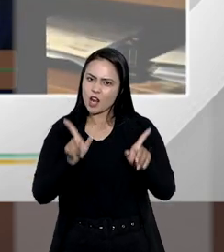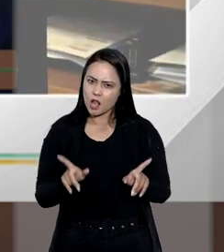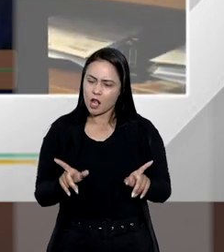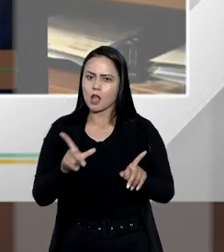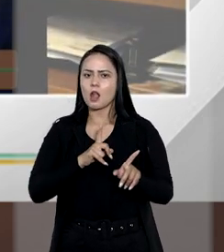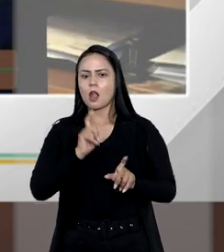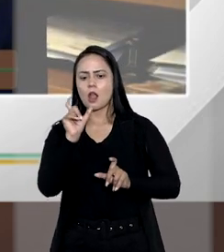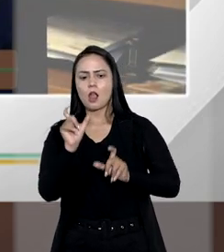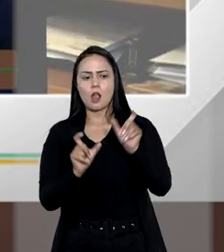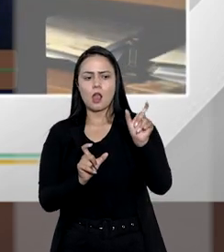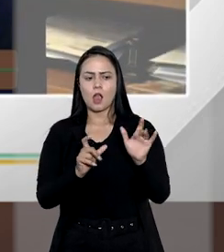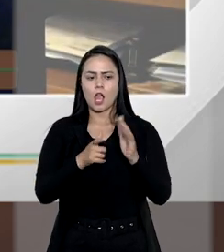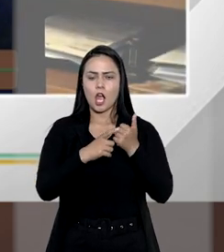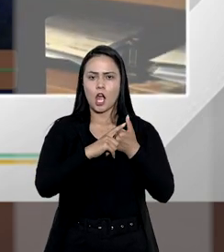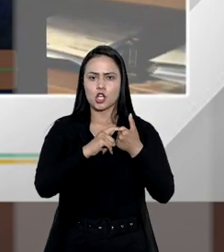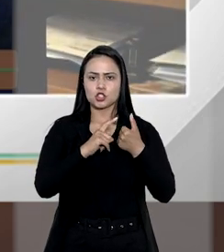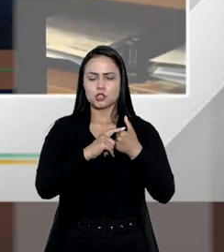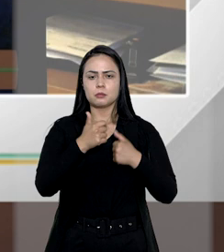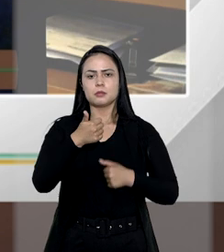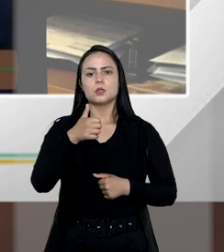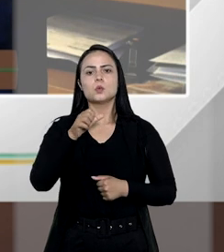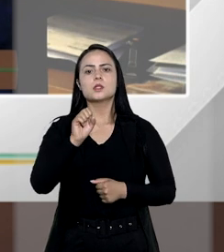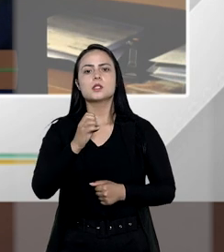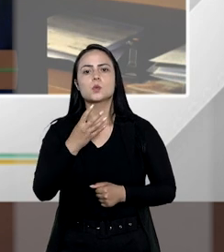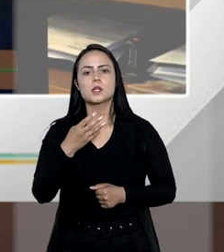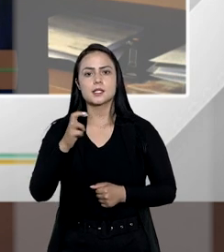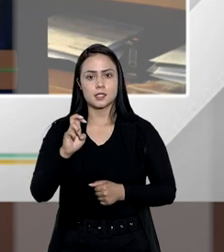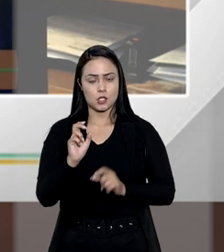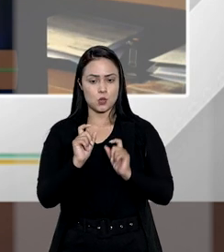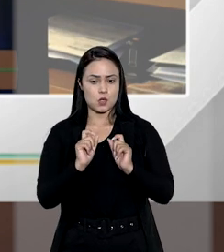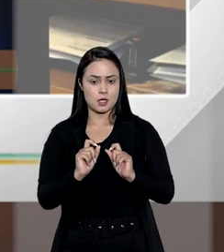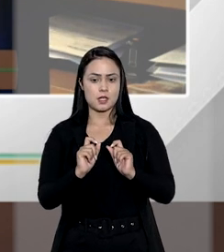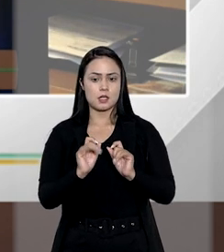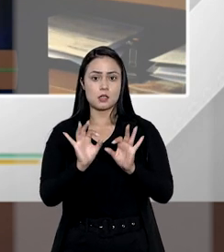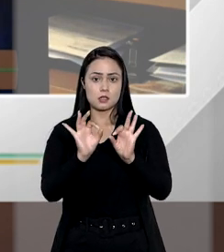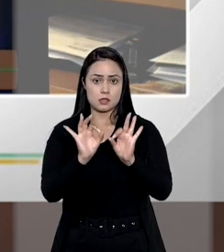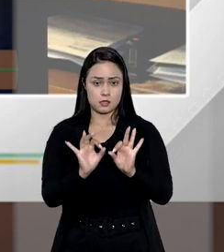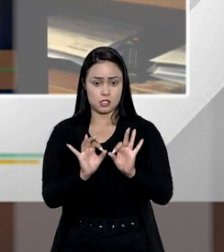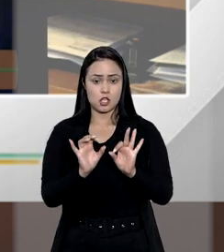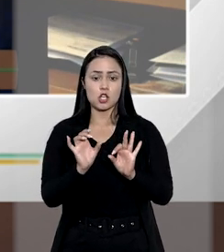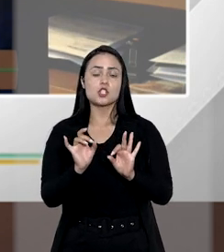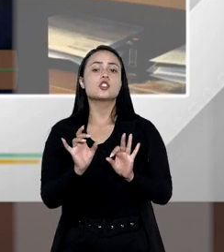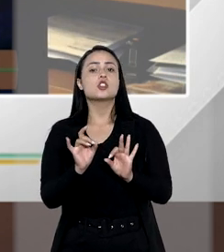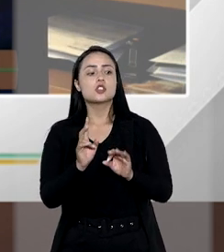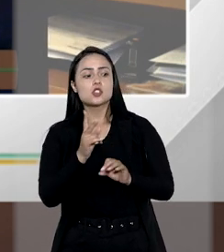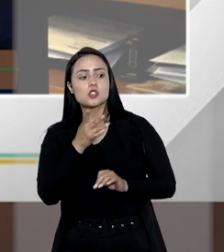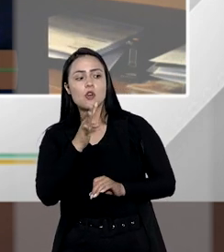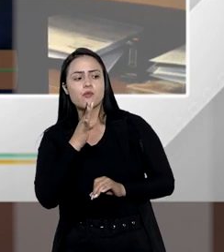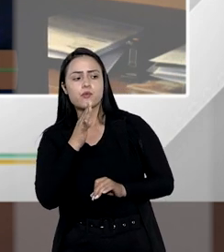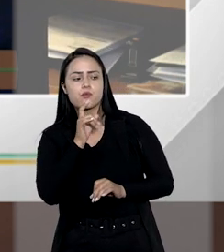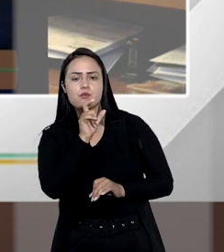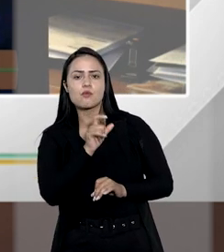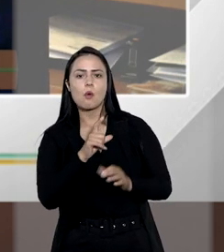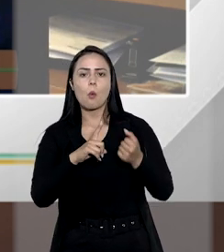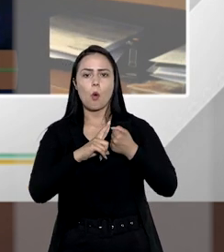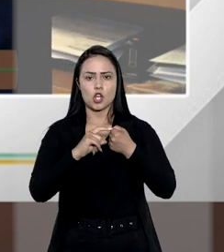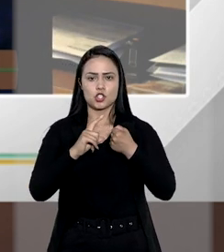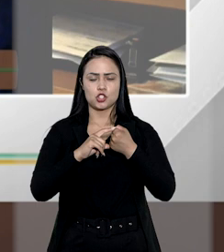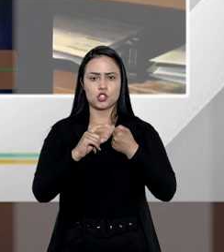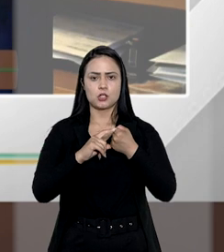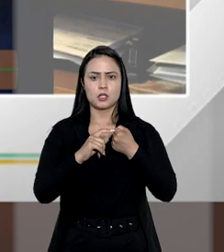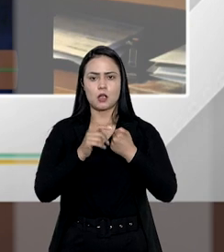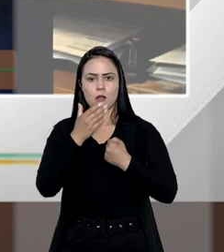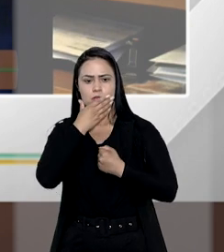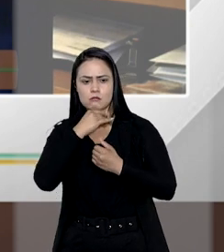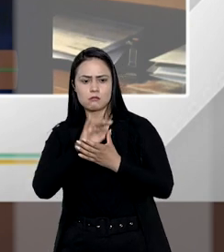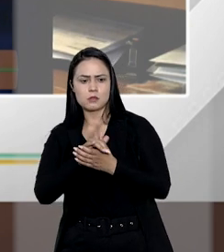em relação a esse artigo 1845, em que legalmente só reconhece o artigo que